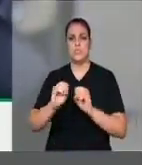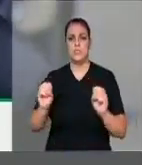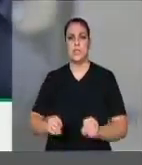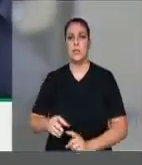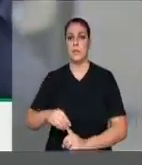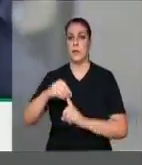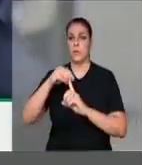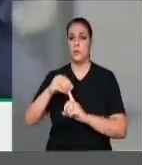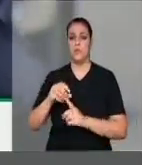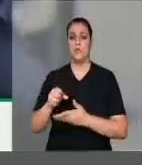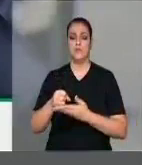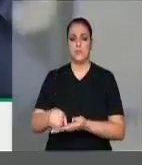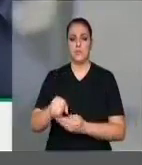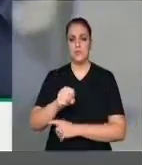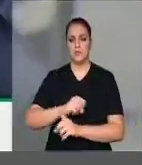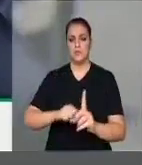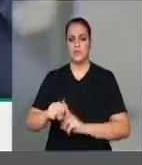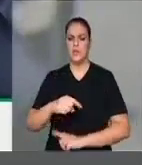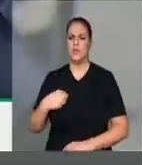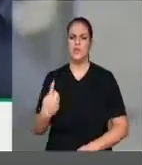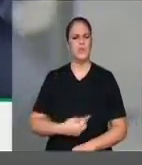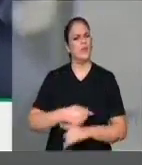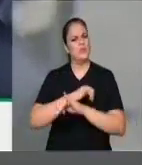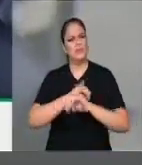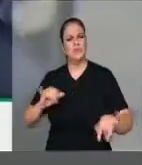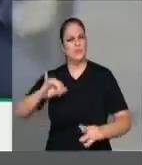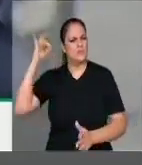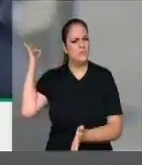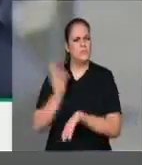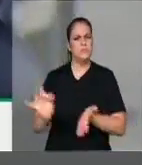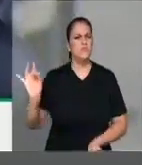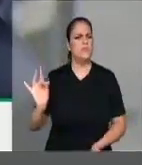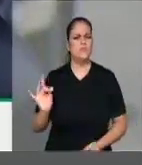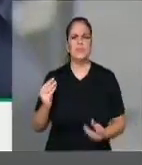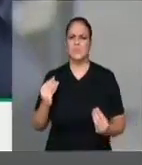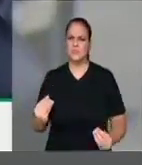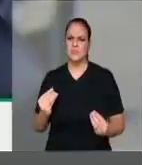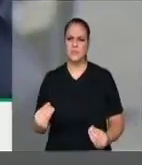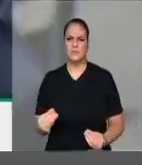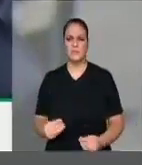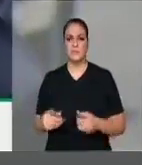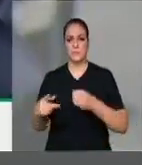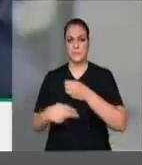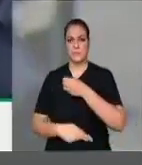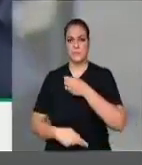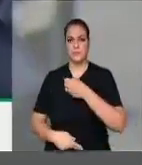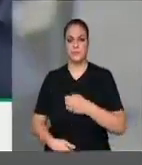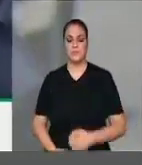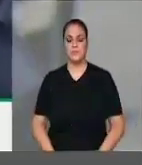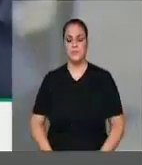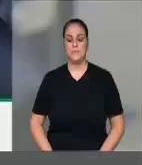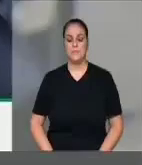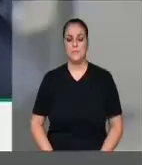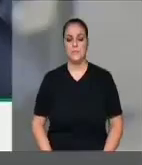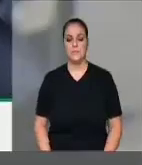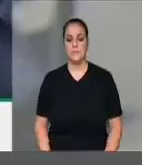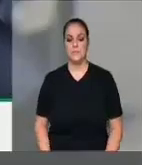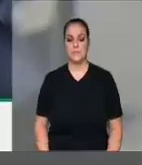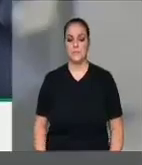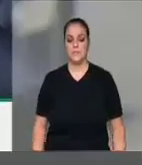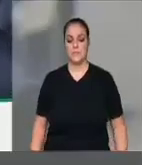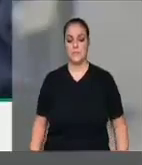E aqui nós manifestamos o nosso repúdio e a mobilização no sentido de preservar o